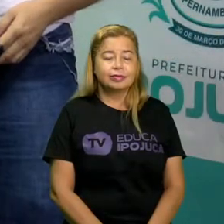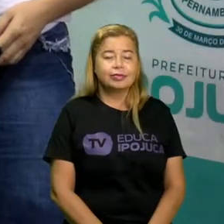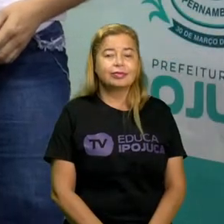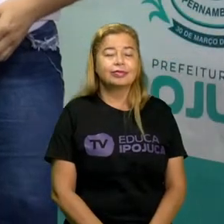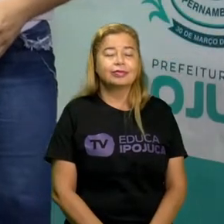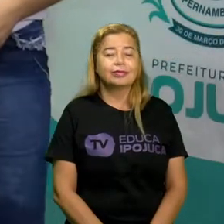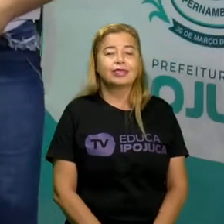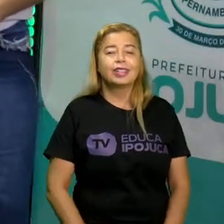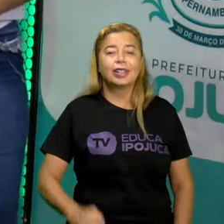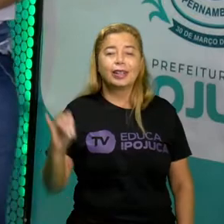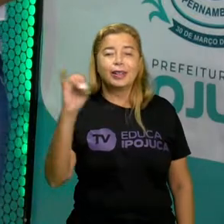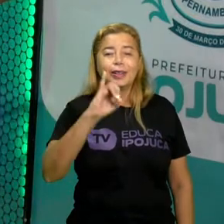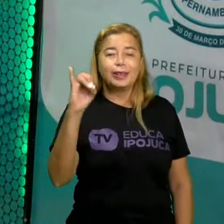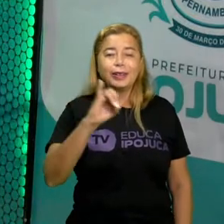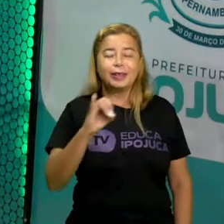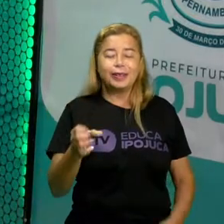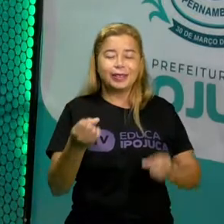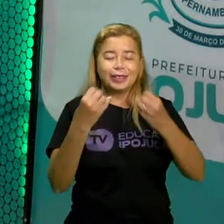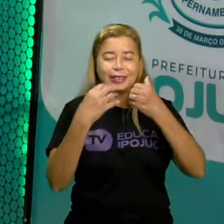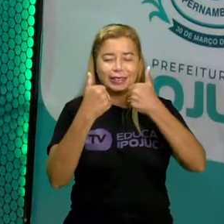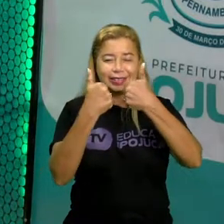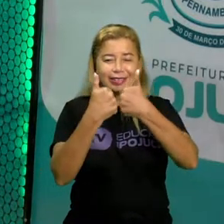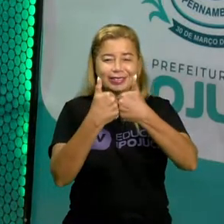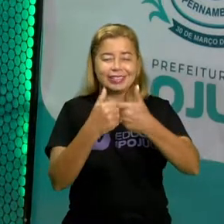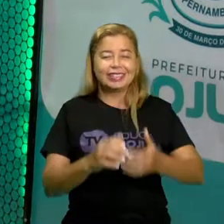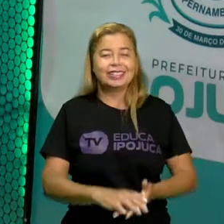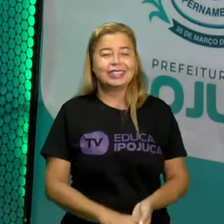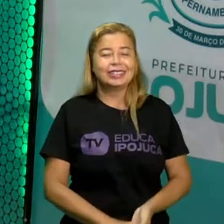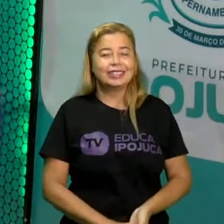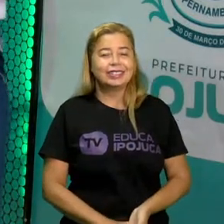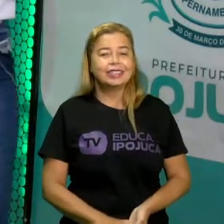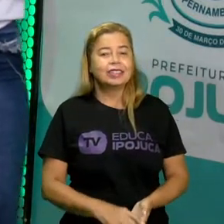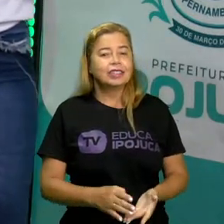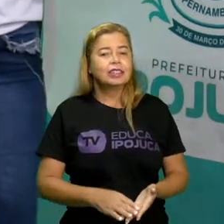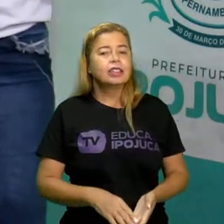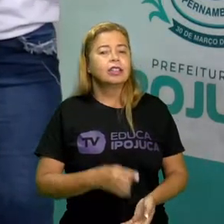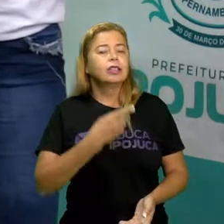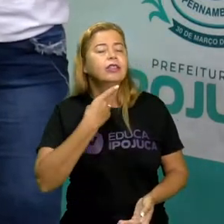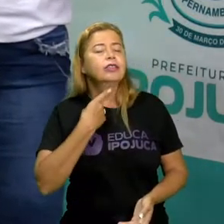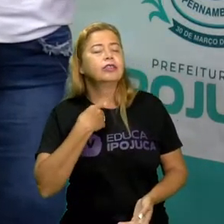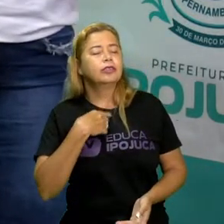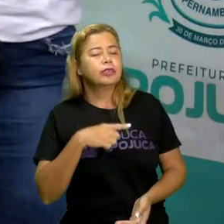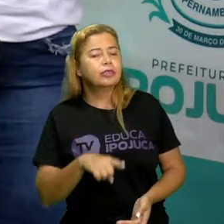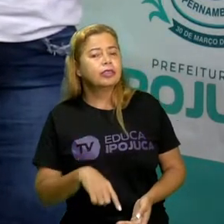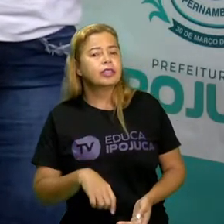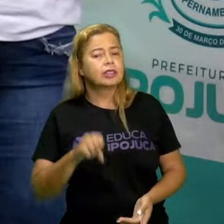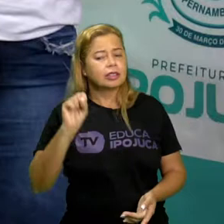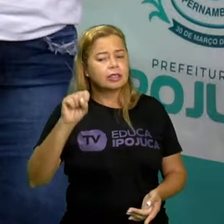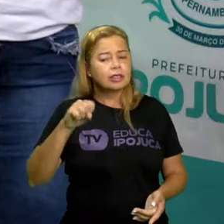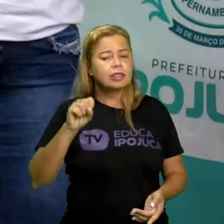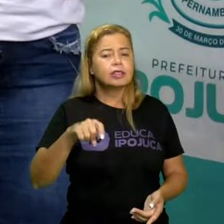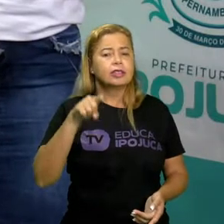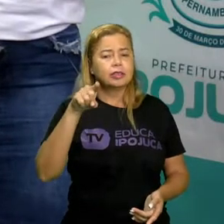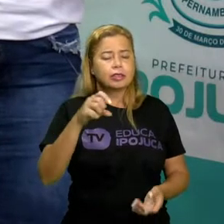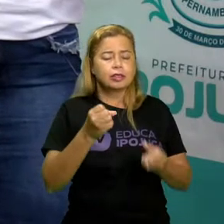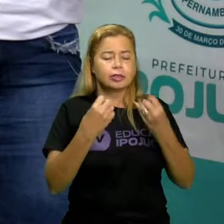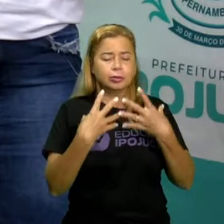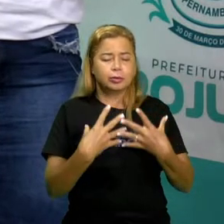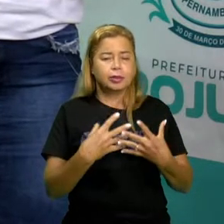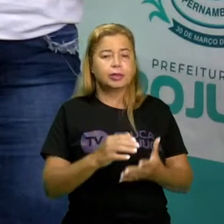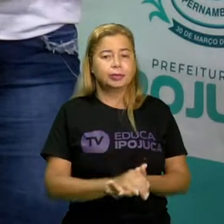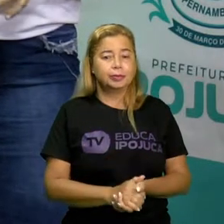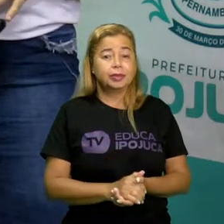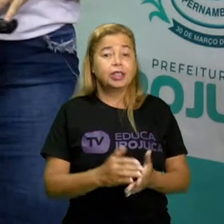Olá, tudo bem com vocês? Eu espero que sim. Estamos iniciando